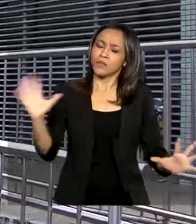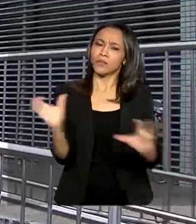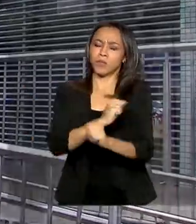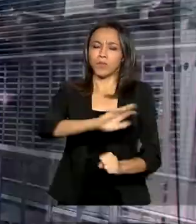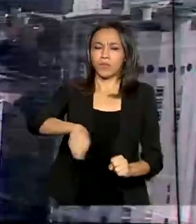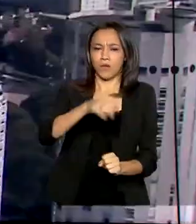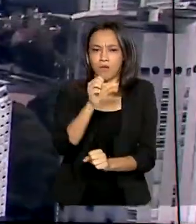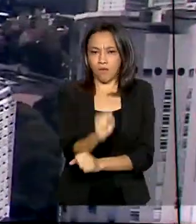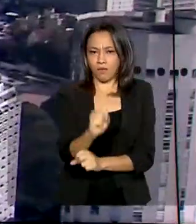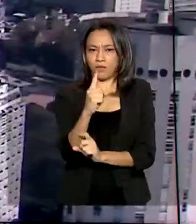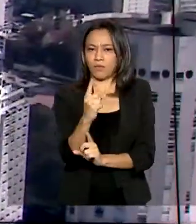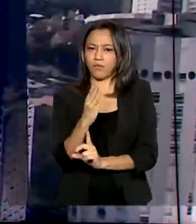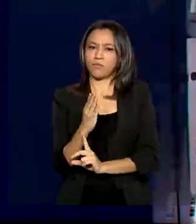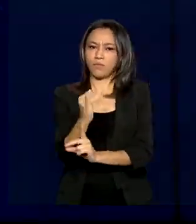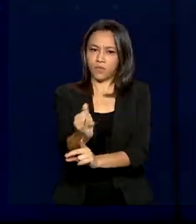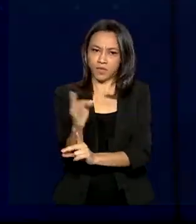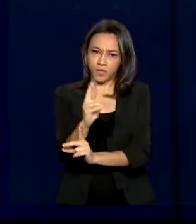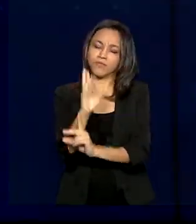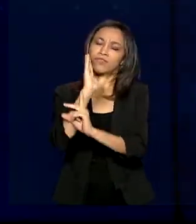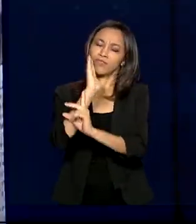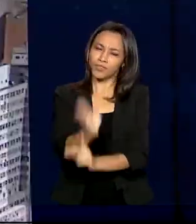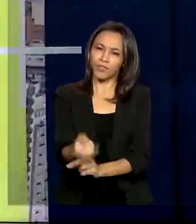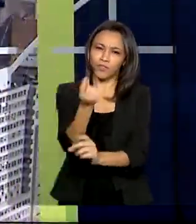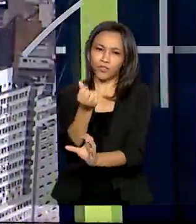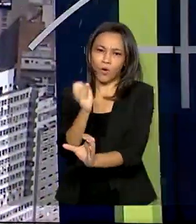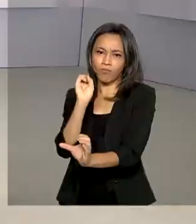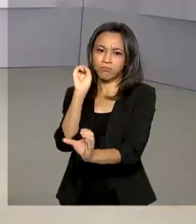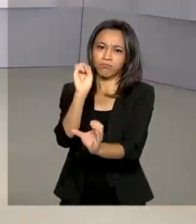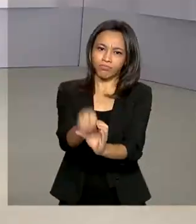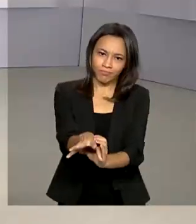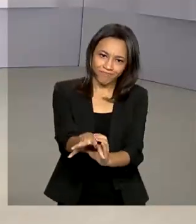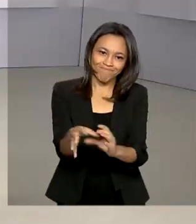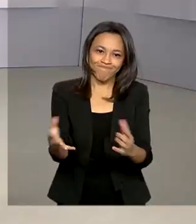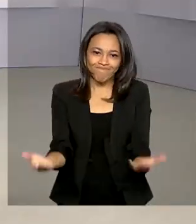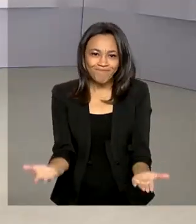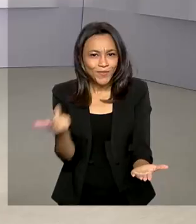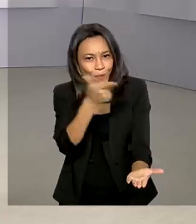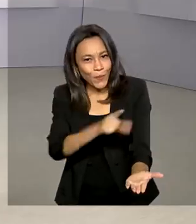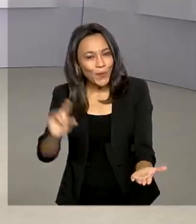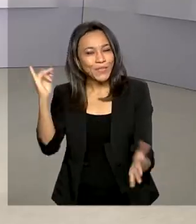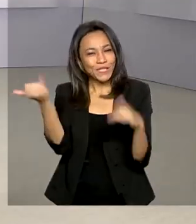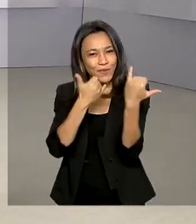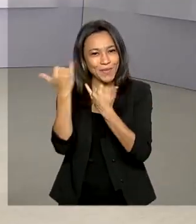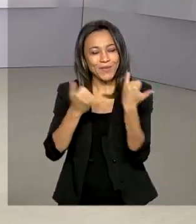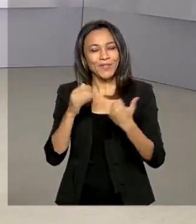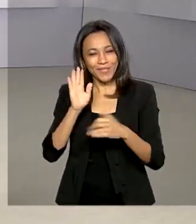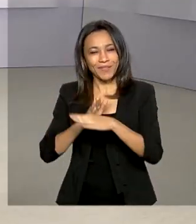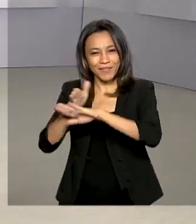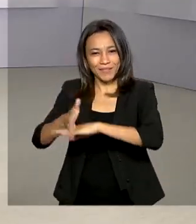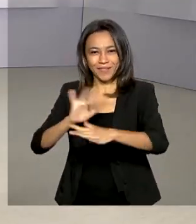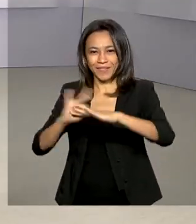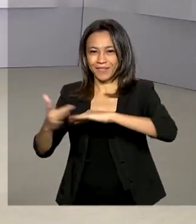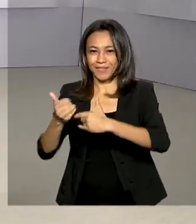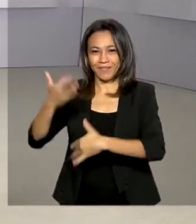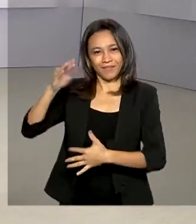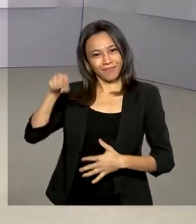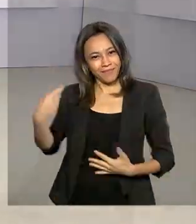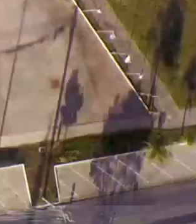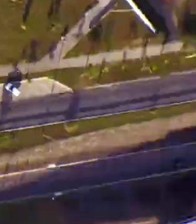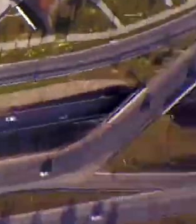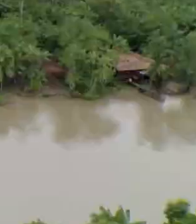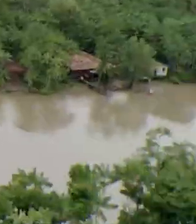81 bilhões de reais já foram creditados. Bem, outras notícias nas nossas redes sociais. Até a próxima!